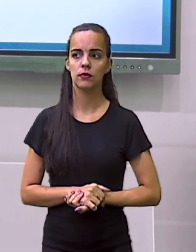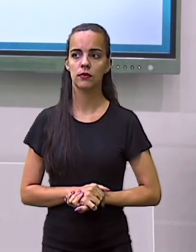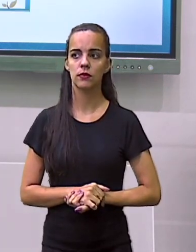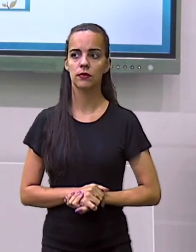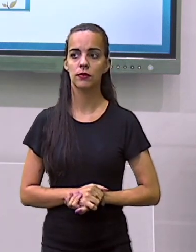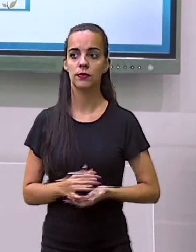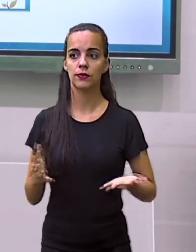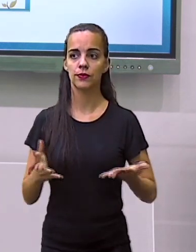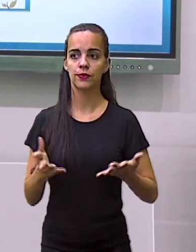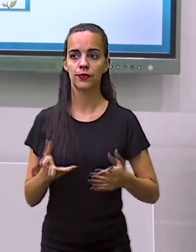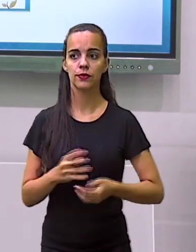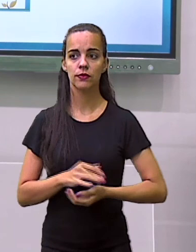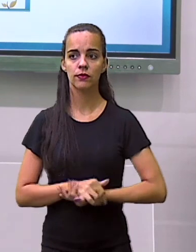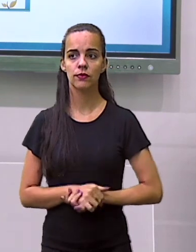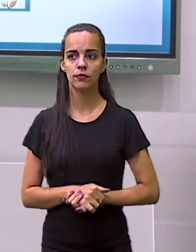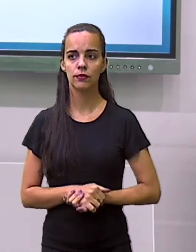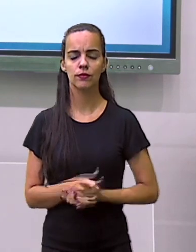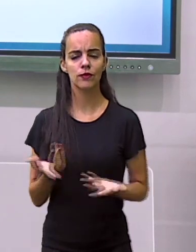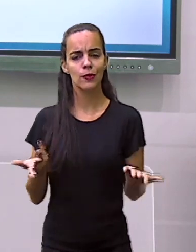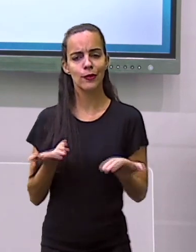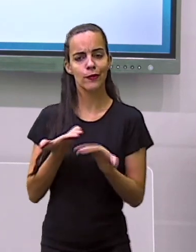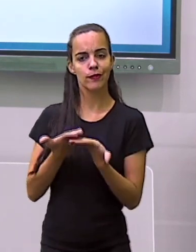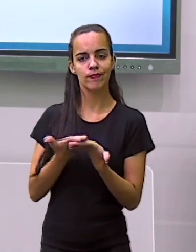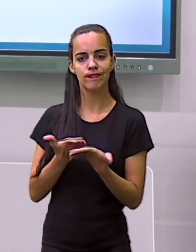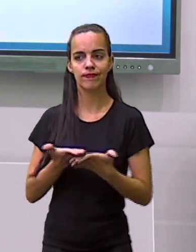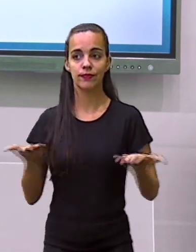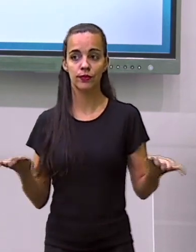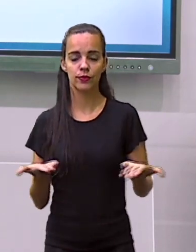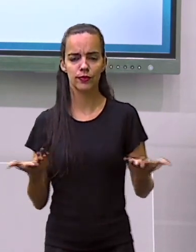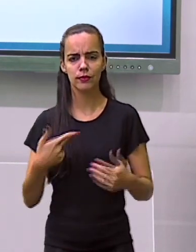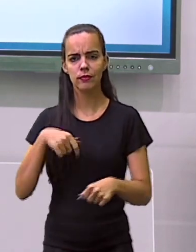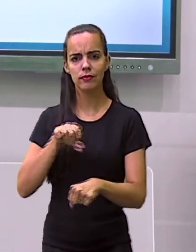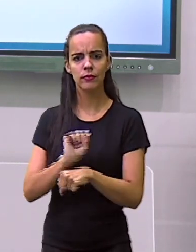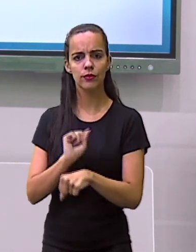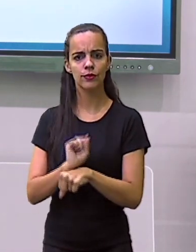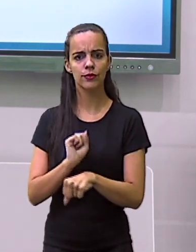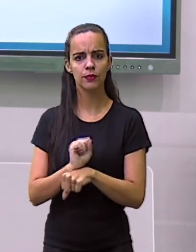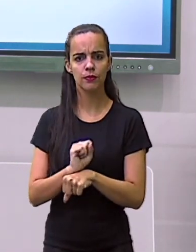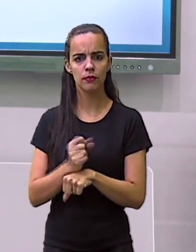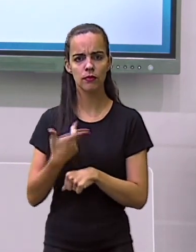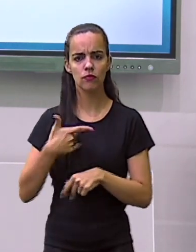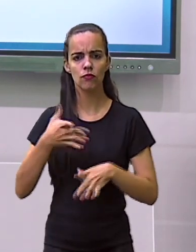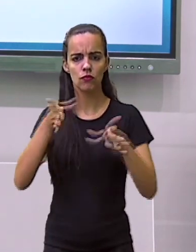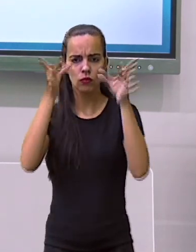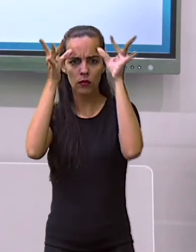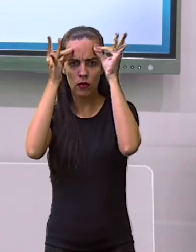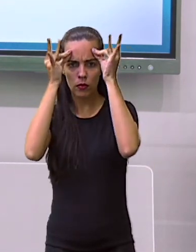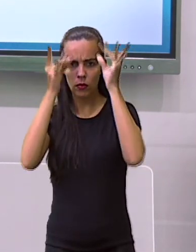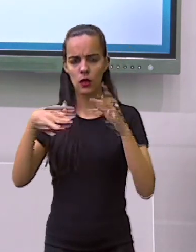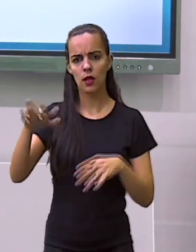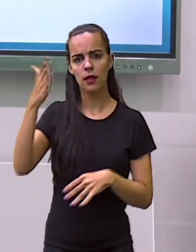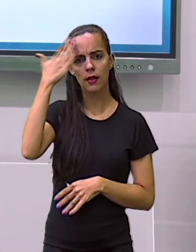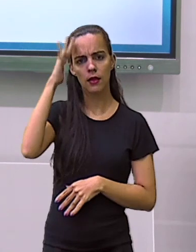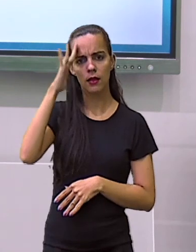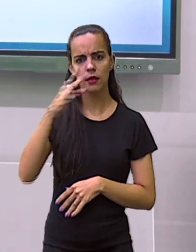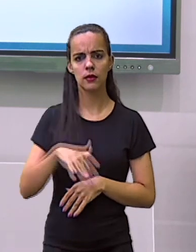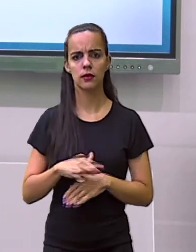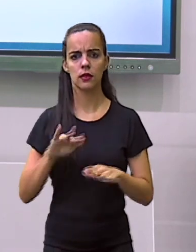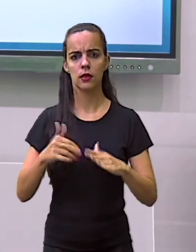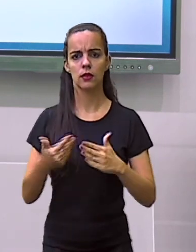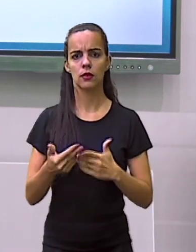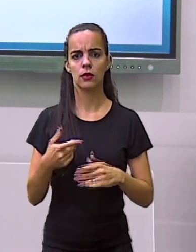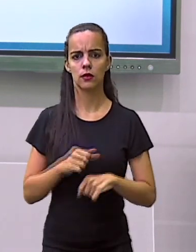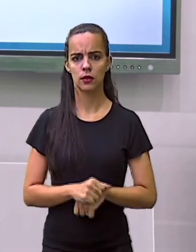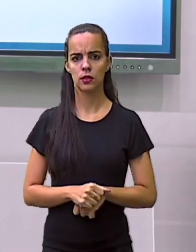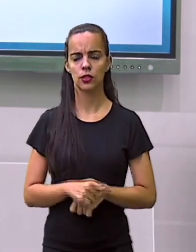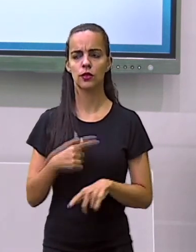Então, pessoal, essa foi a nossa aula de hoje. Espero que vocês tenham compreendido. Se ficou alguma dúvida, assista